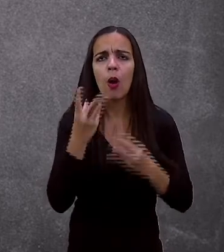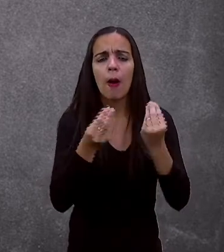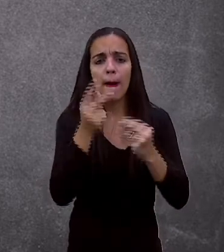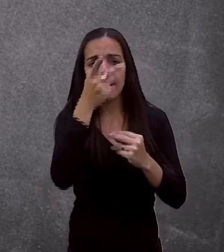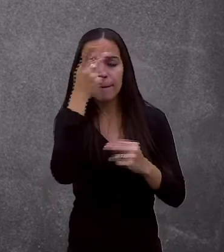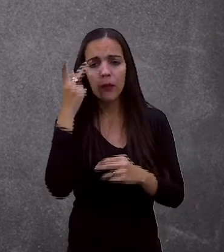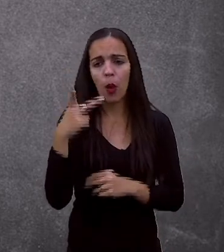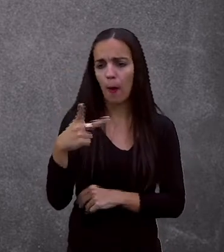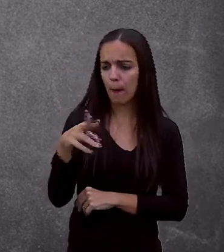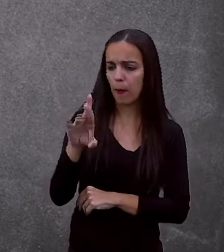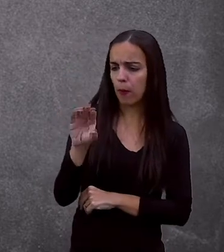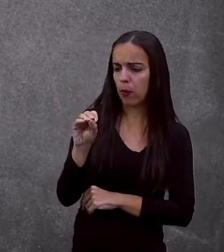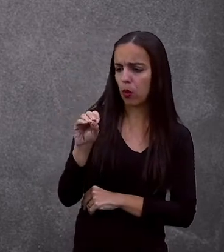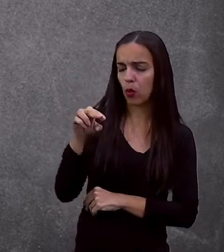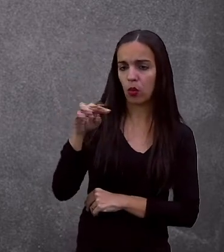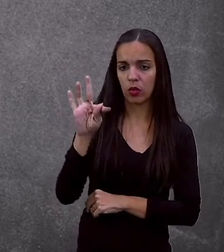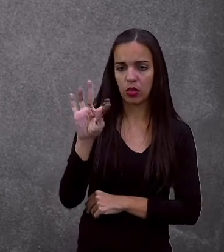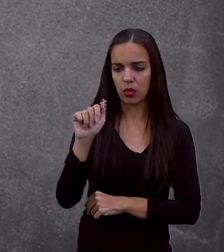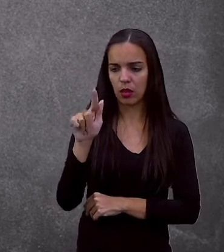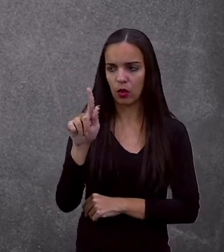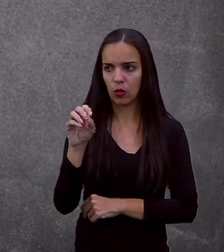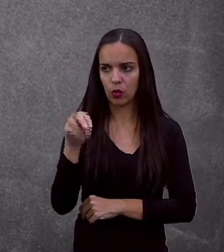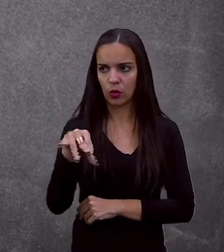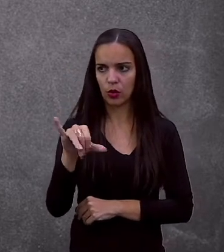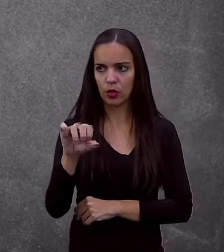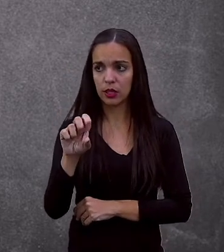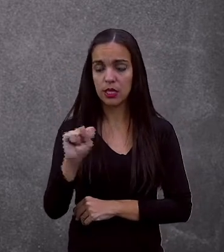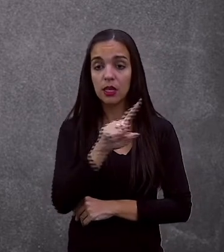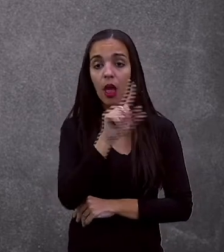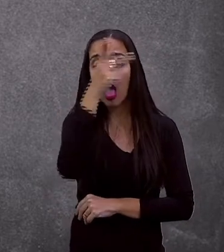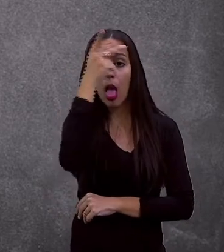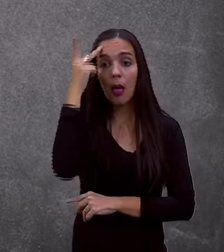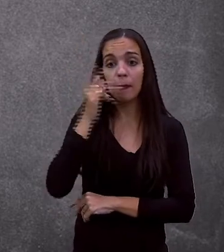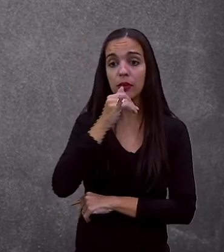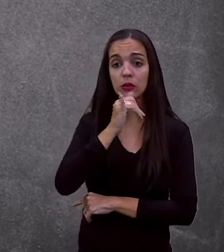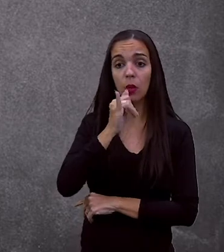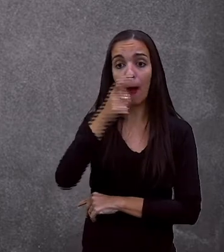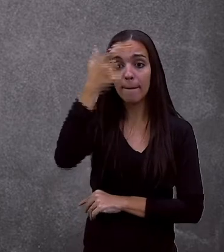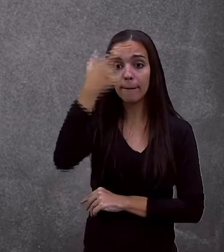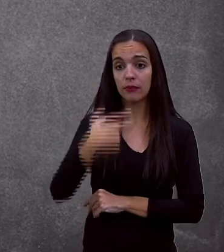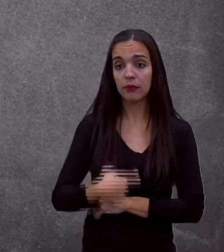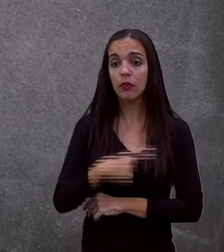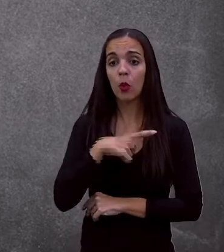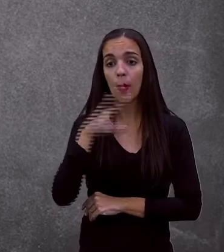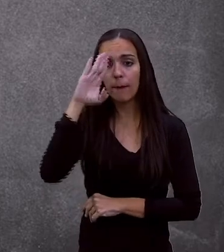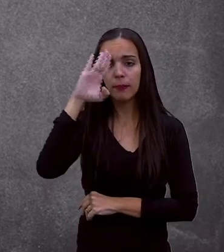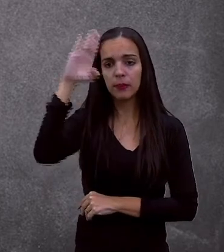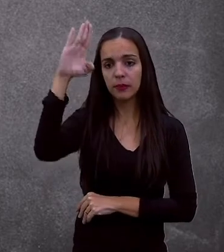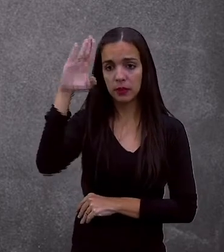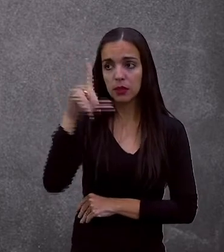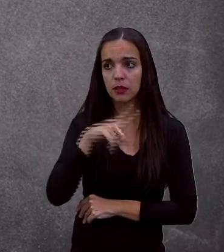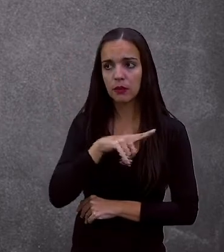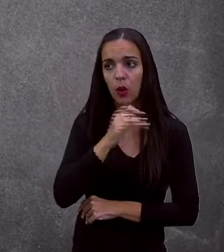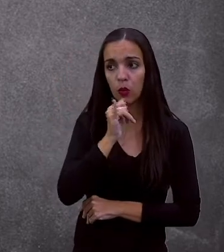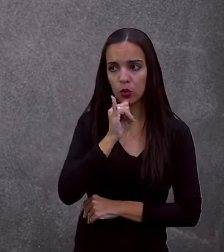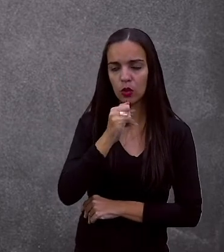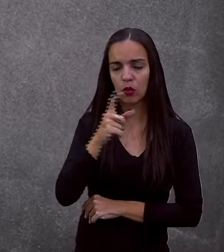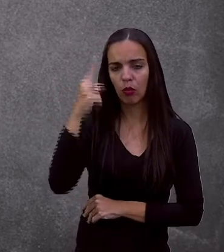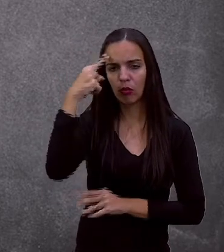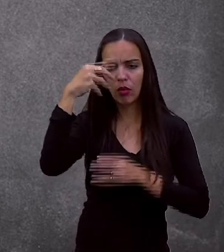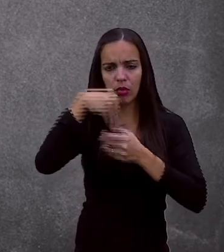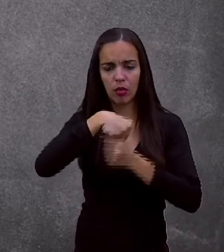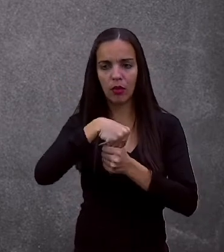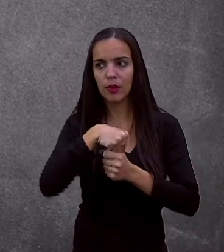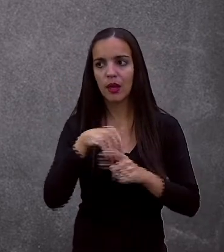protagonista é aquele personagem principal. É aquele que terá um maior destaque dentro do texto.